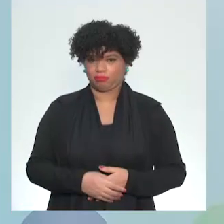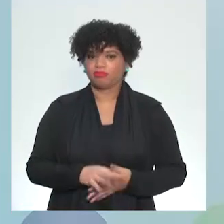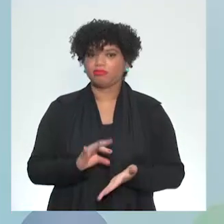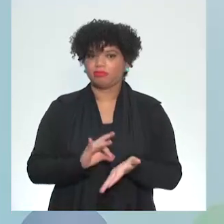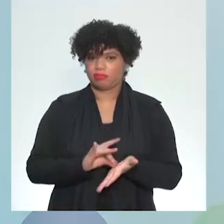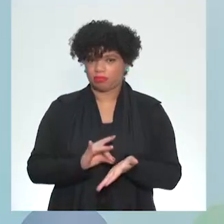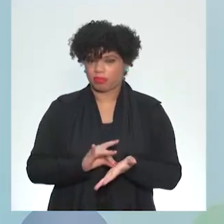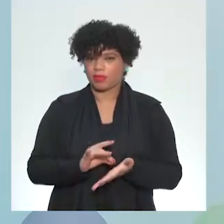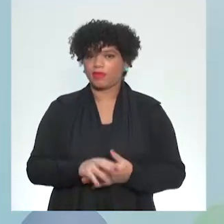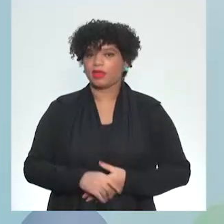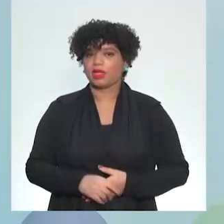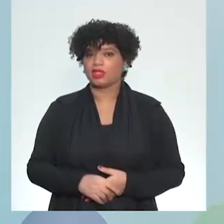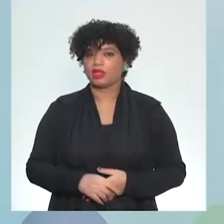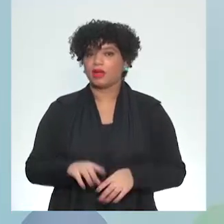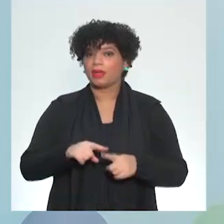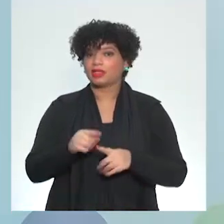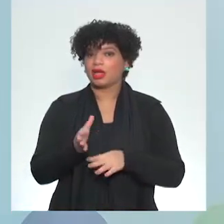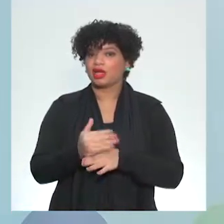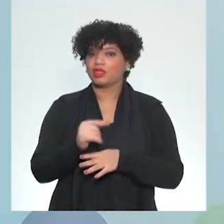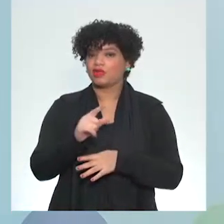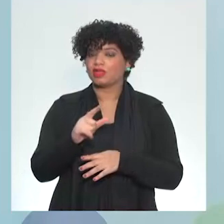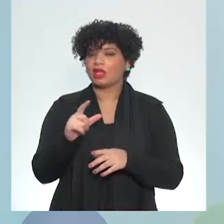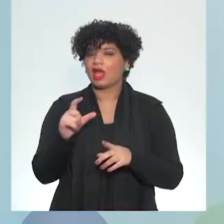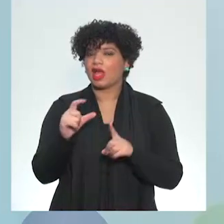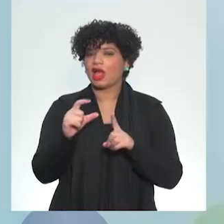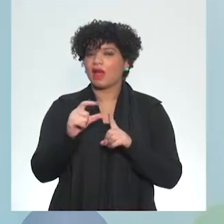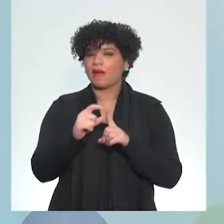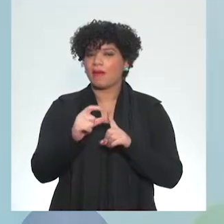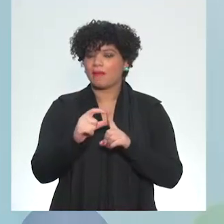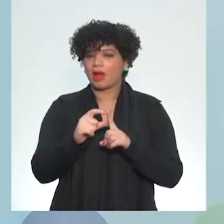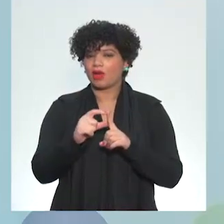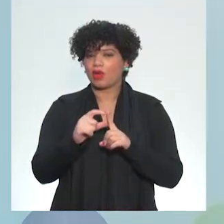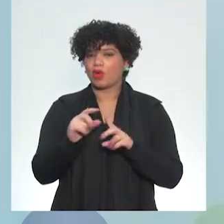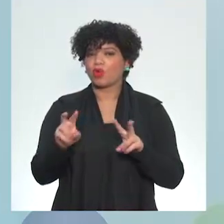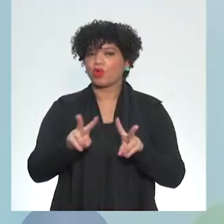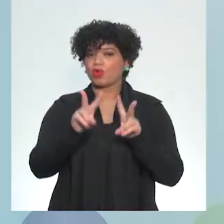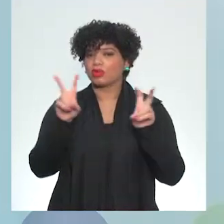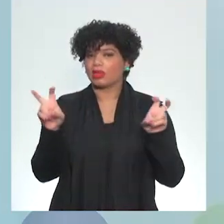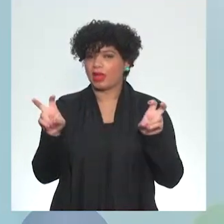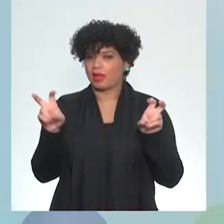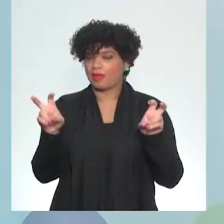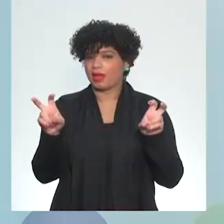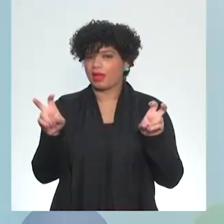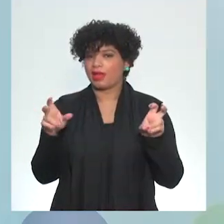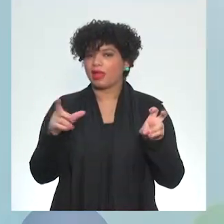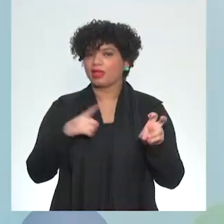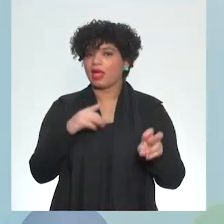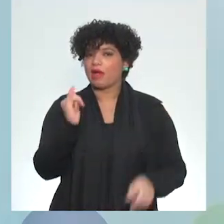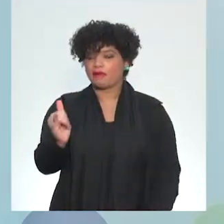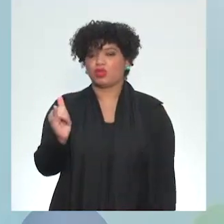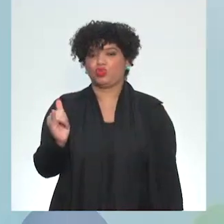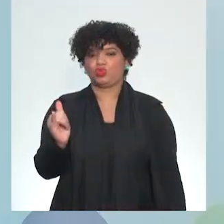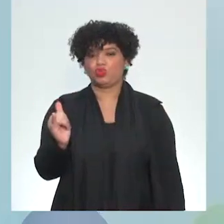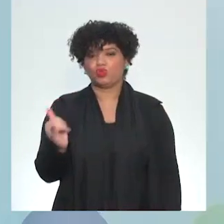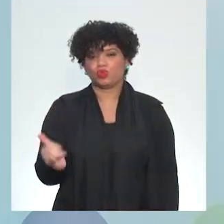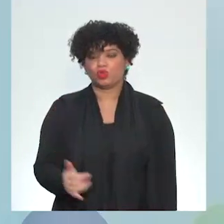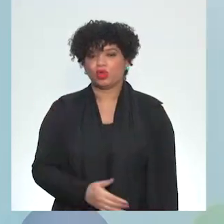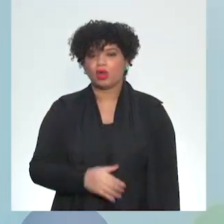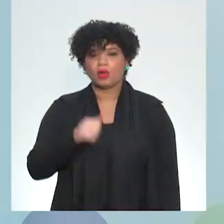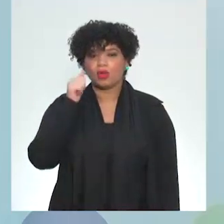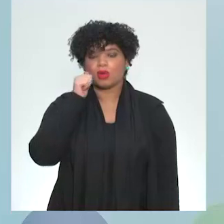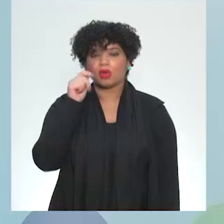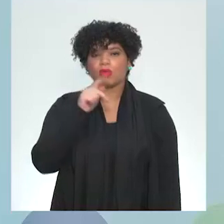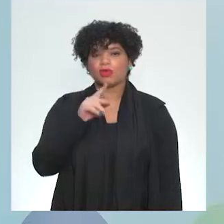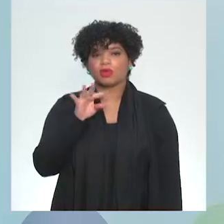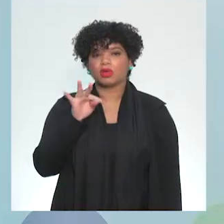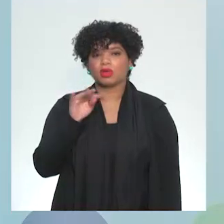Antes de você ler a palavra, o título da nossa aula, eu tenho um anúncio a fazer. Professora Tânia